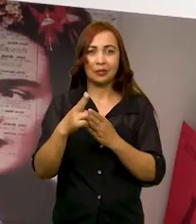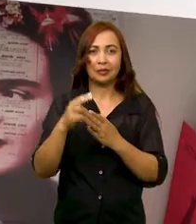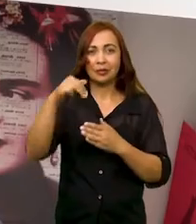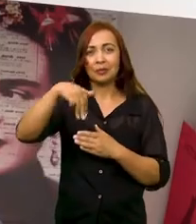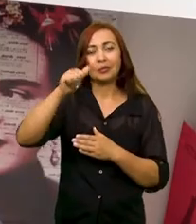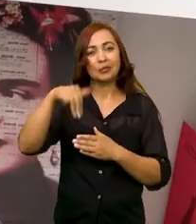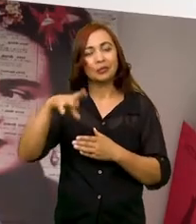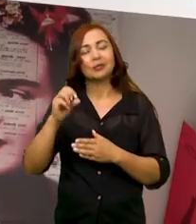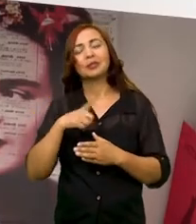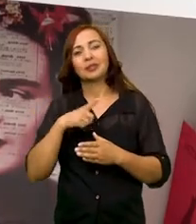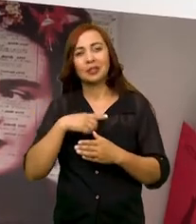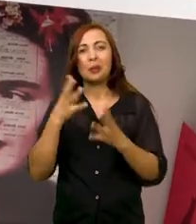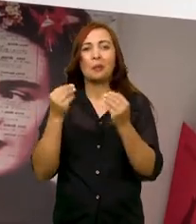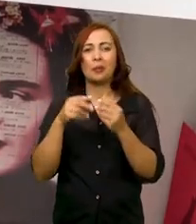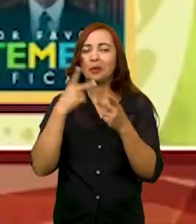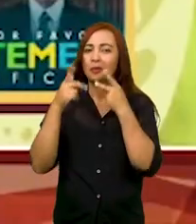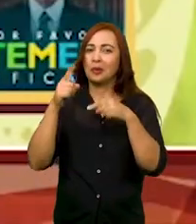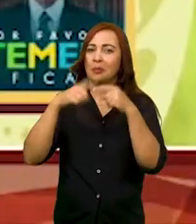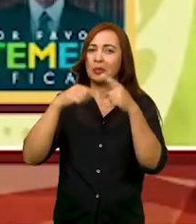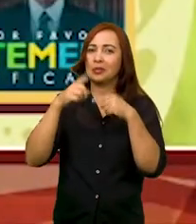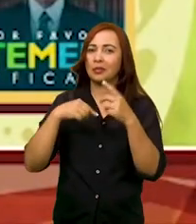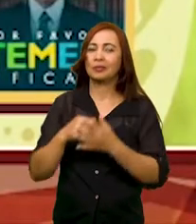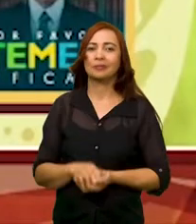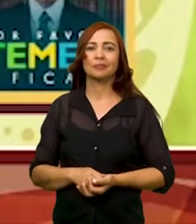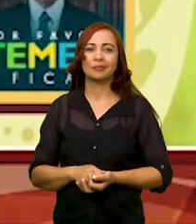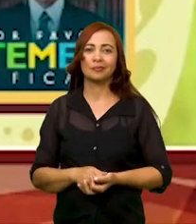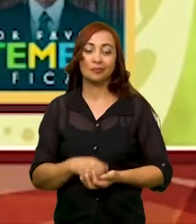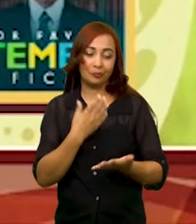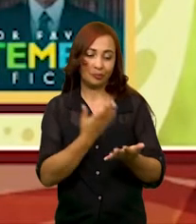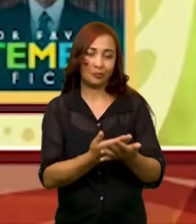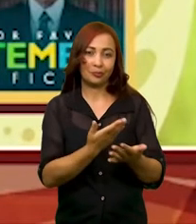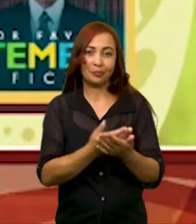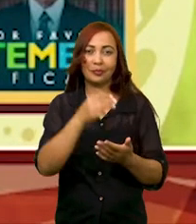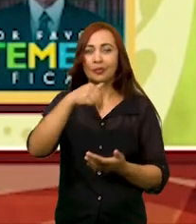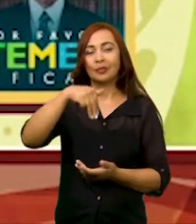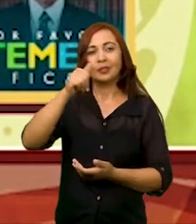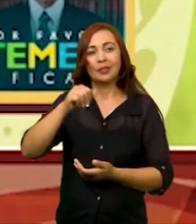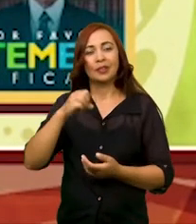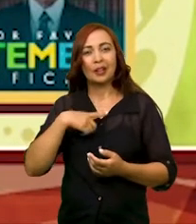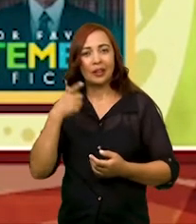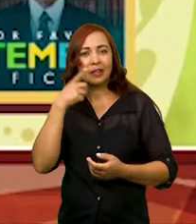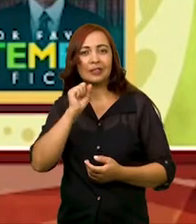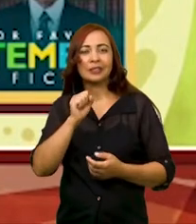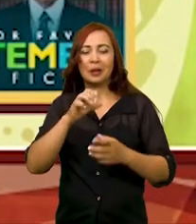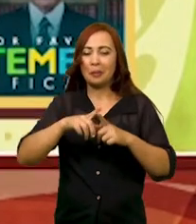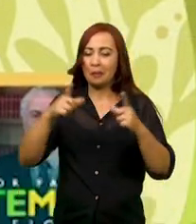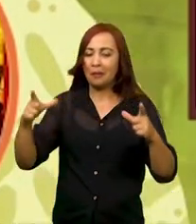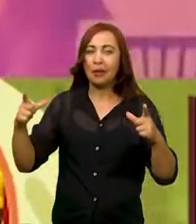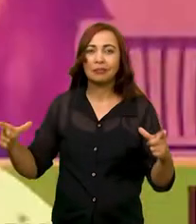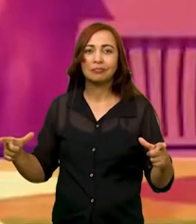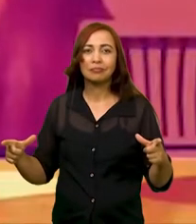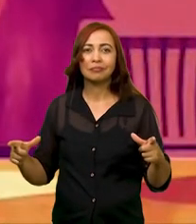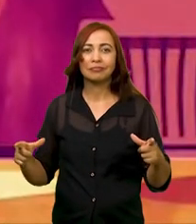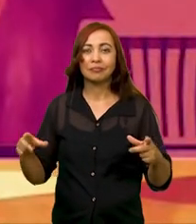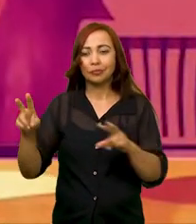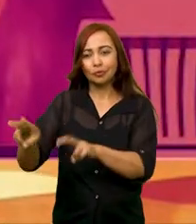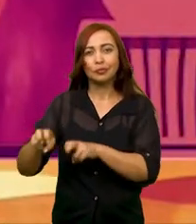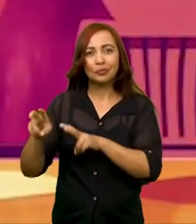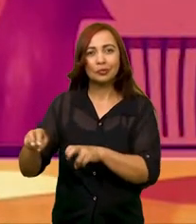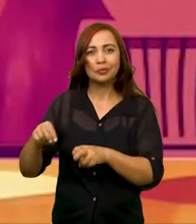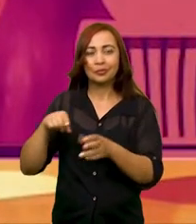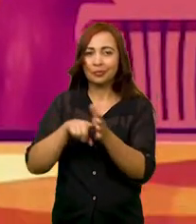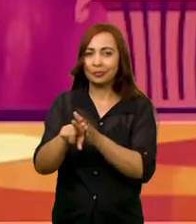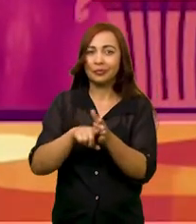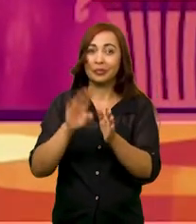terá muito a dizer sobre esse objeto. Os estudos sobre memes ganham cada vez mais espaço no campo da pesquisa. Já